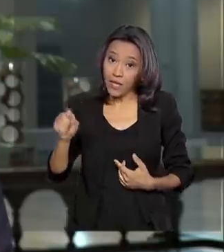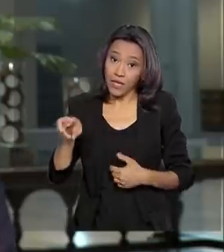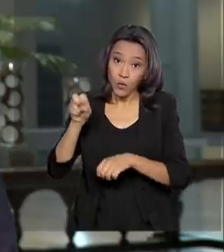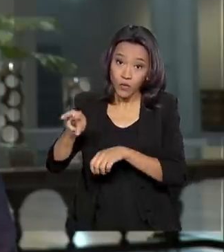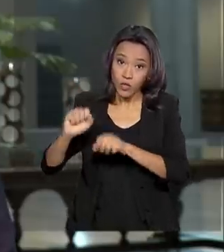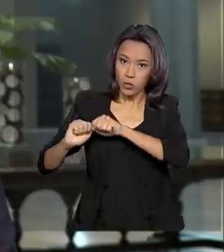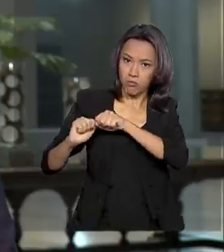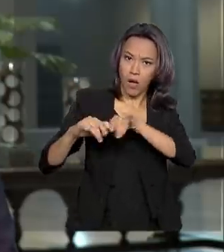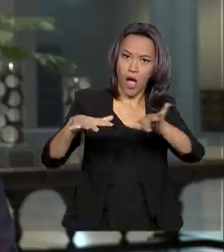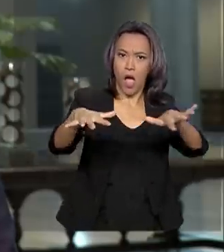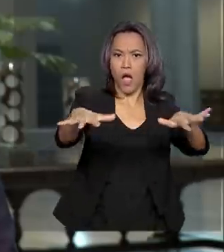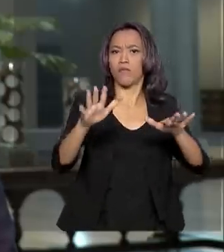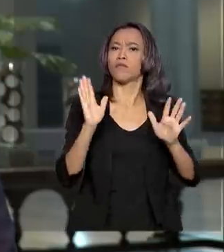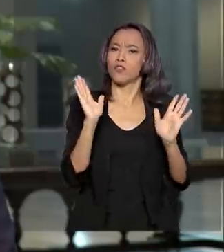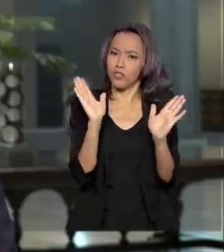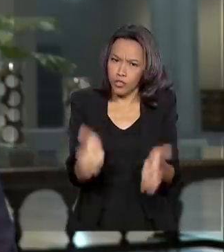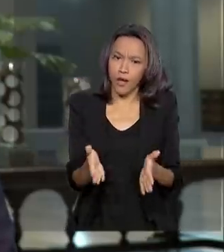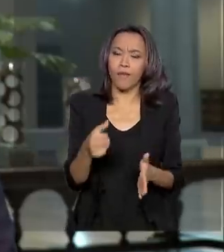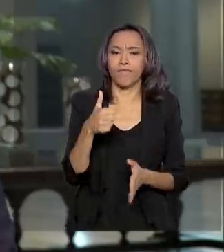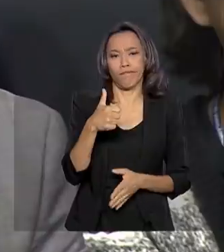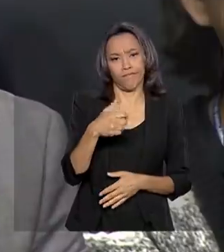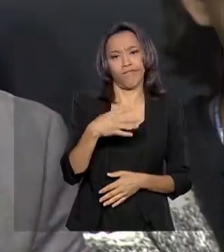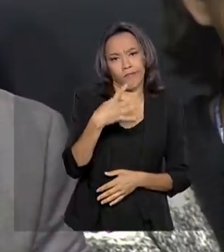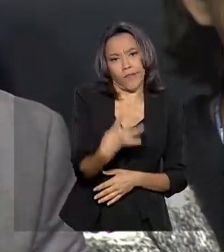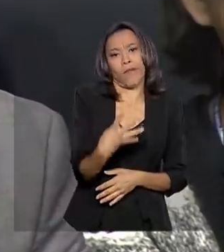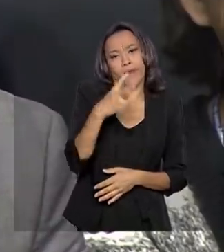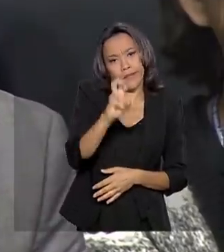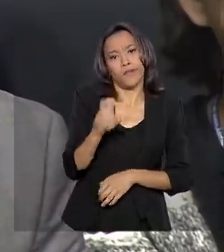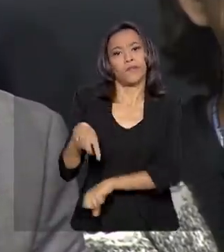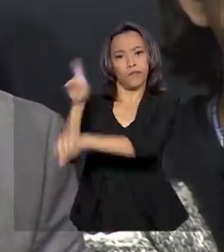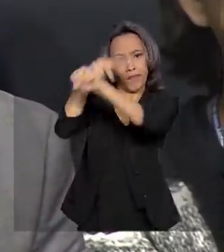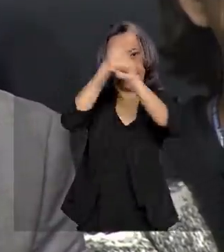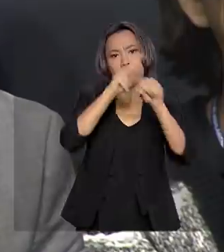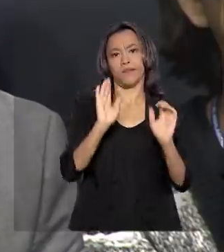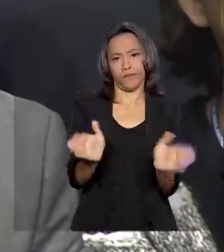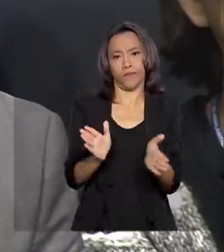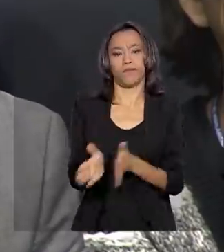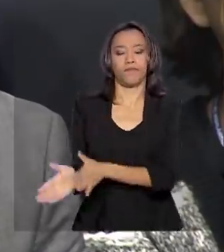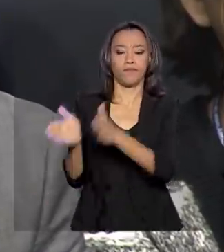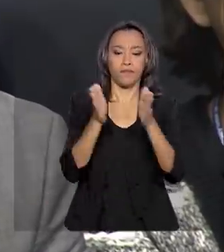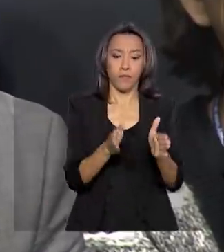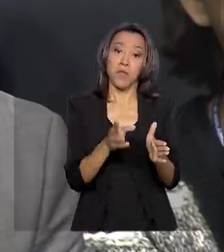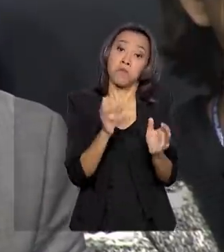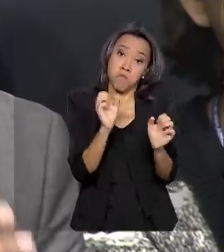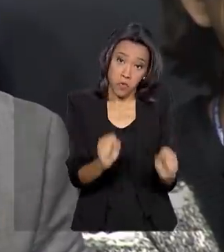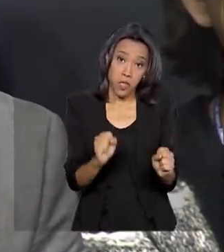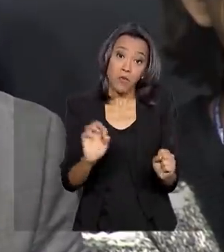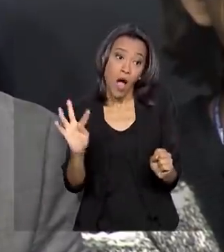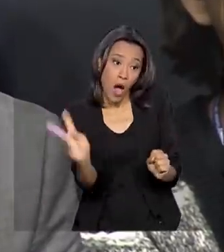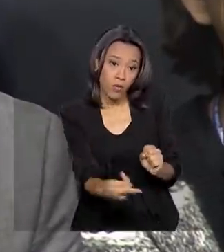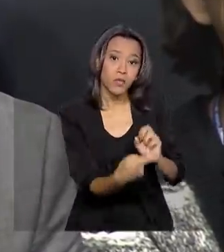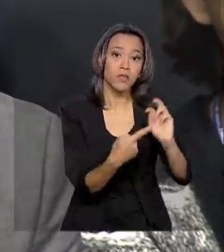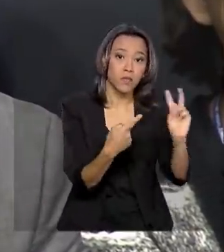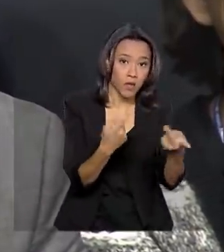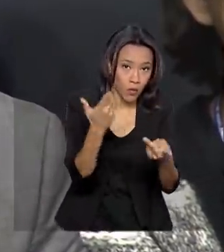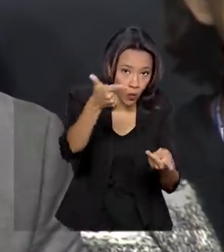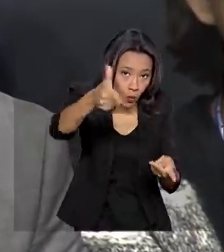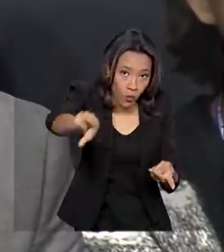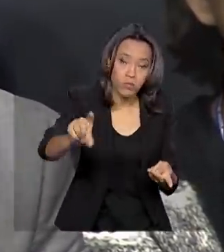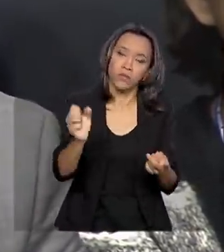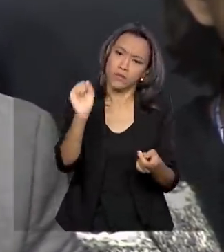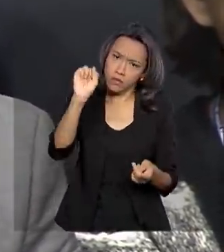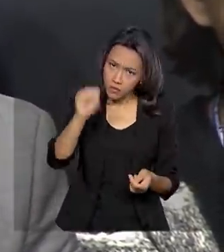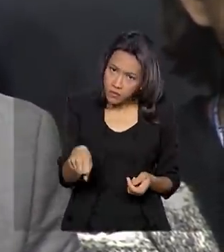vírus, que já chegou a 45 países. Podemos ter outros casos? Sim, podemos ter. Podemos ter casos oriundos